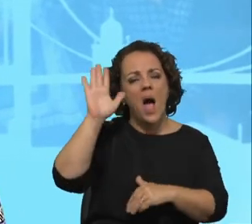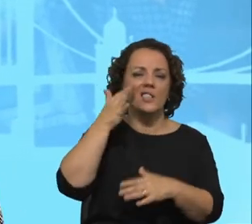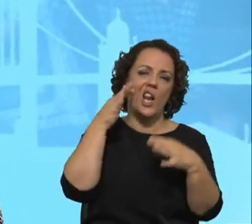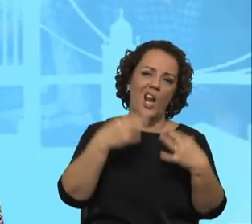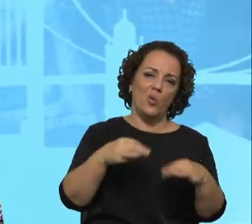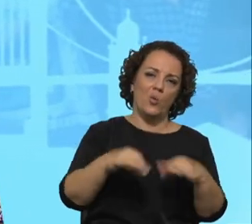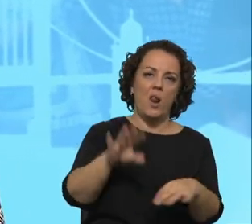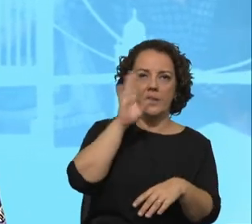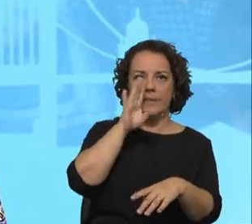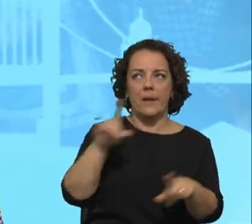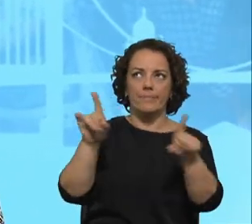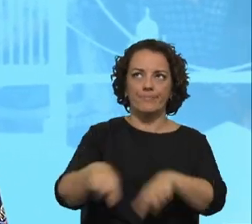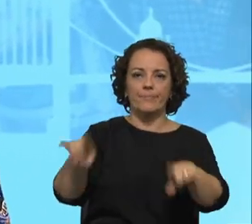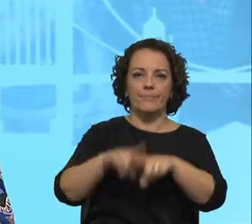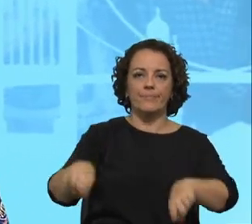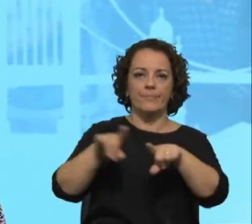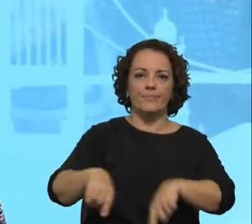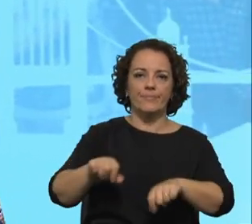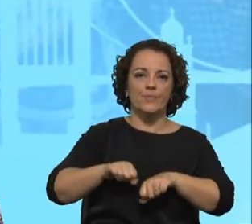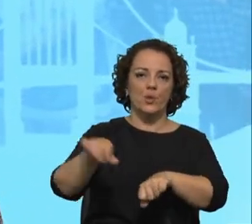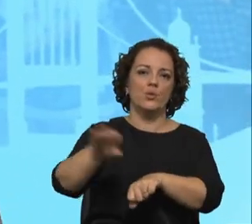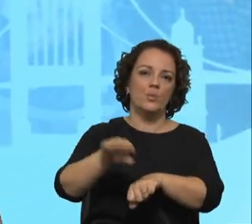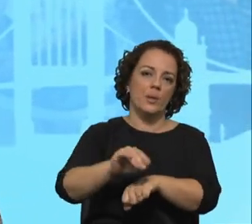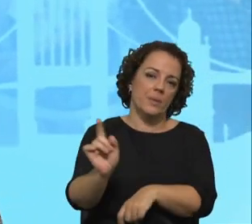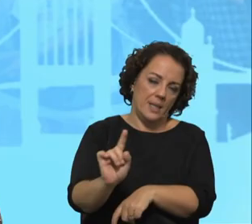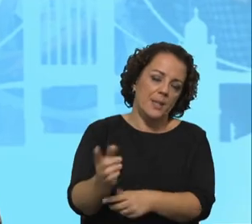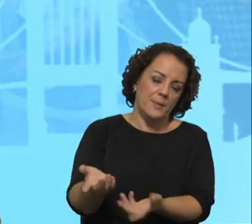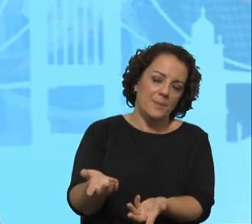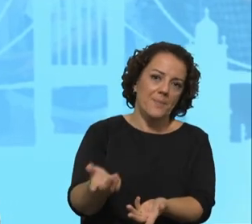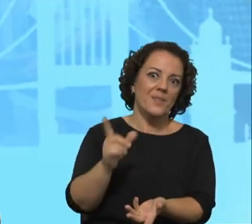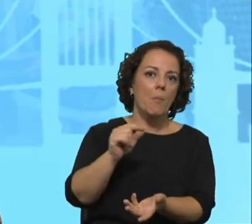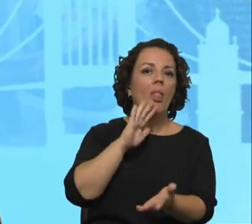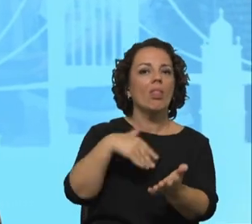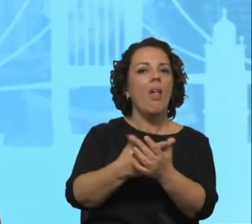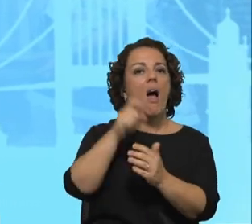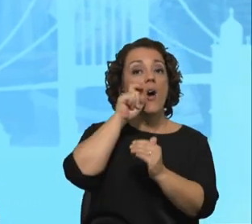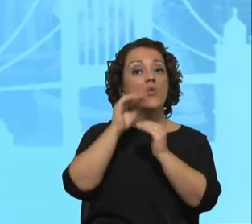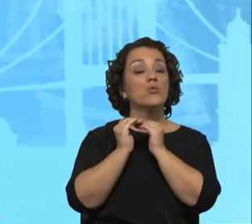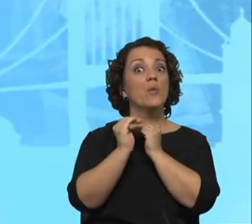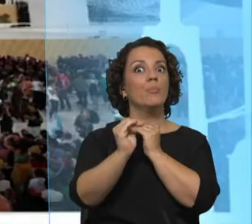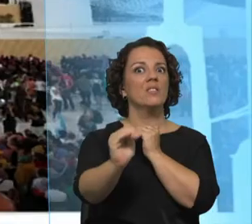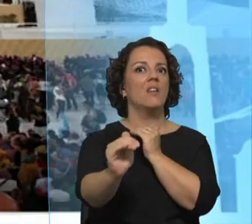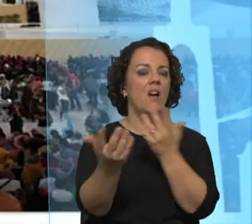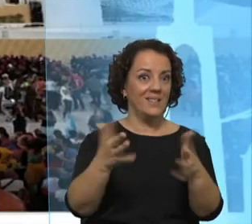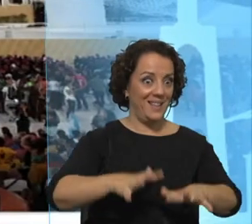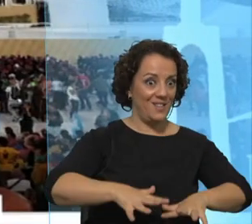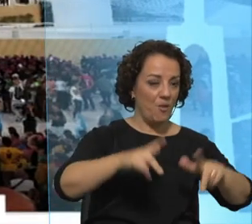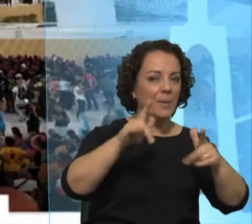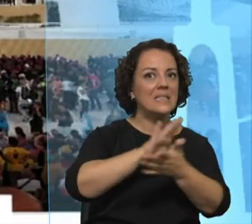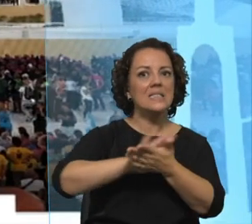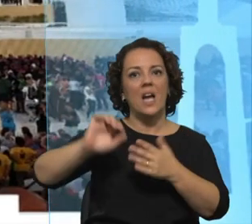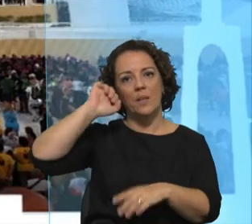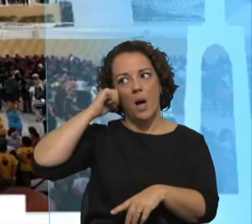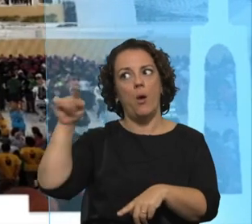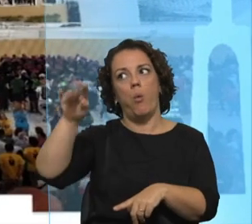consumirmos só daquilo que está na parteleira do supermercado. E a sustentabilidade é hoje também um desafio em qual o Papa